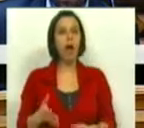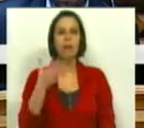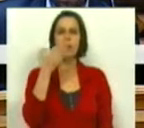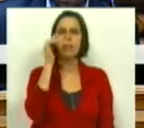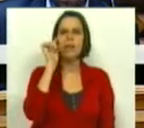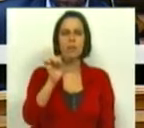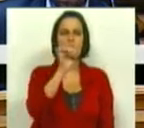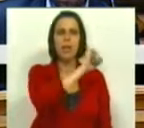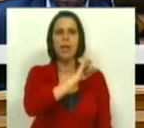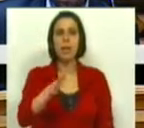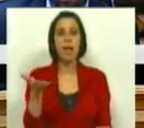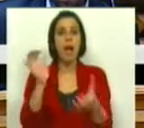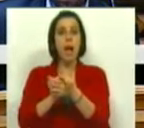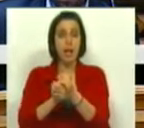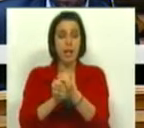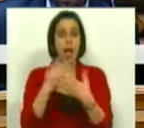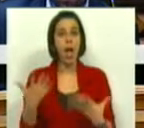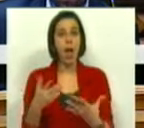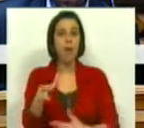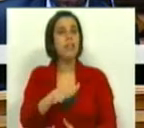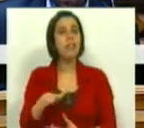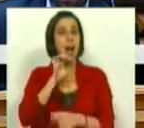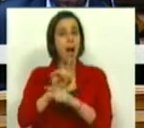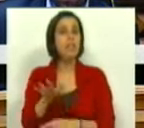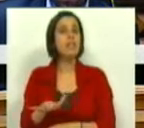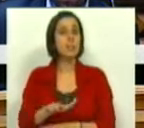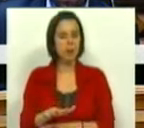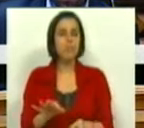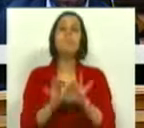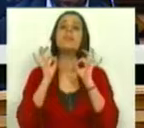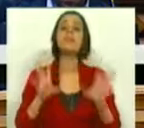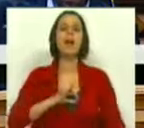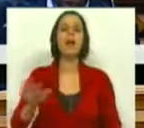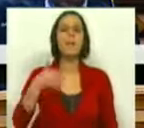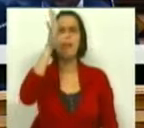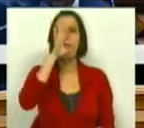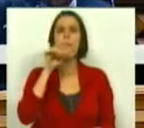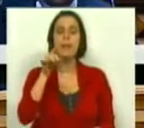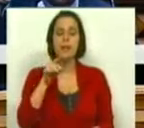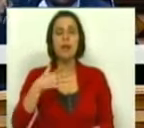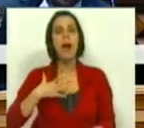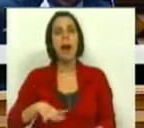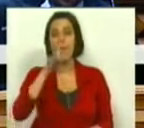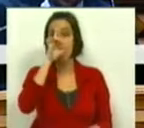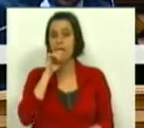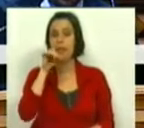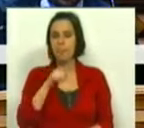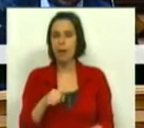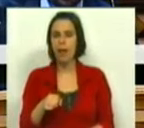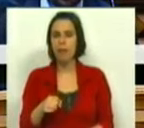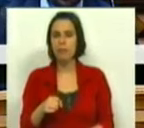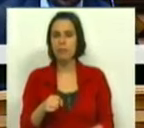7.500 casais que se encontram nesta situação. Como também, Sr. Primeiro-Ministro, queria aqui lembrar